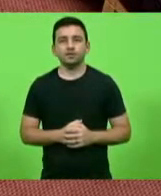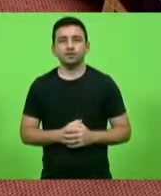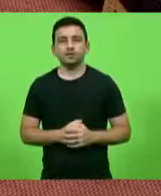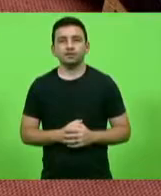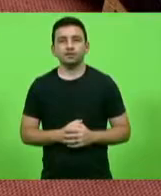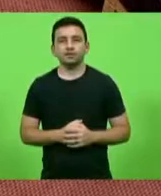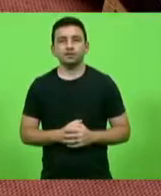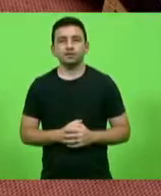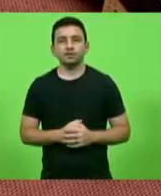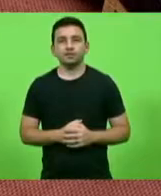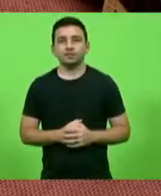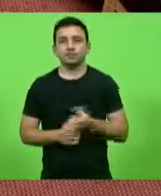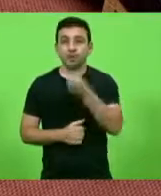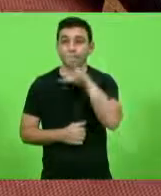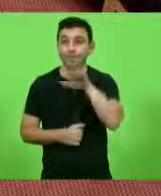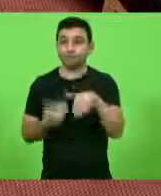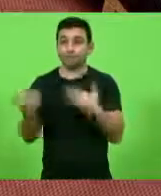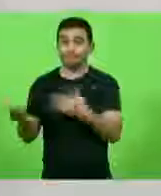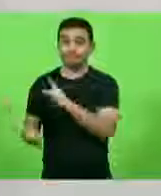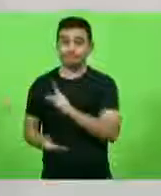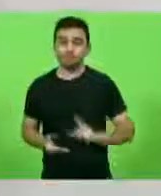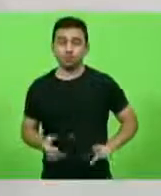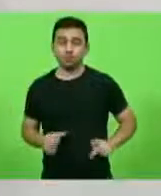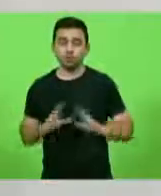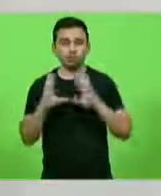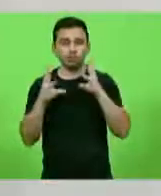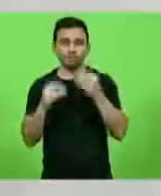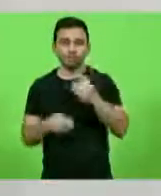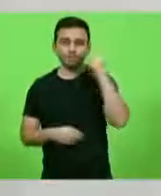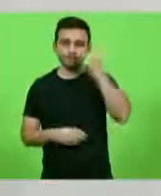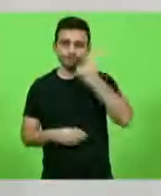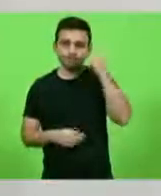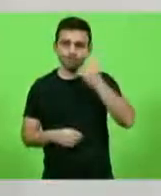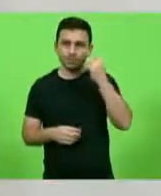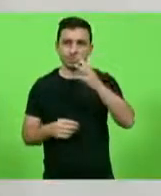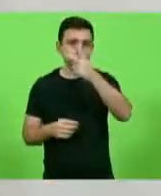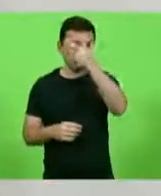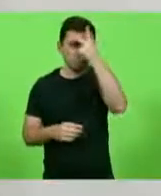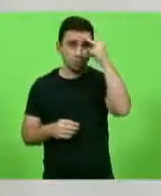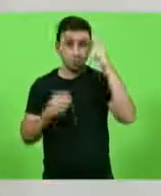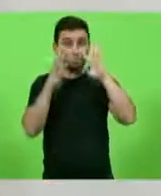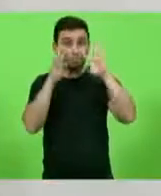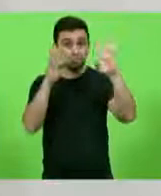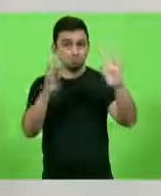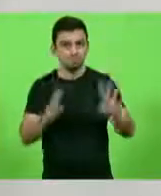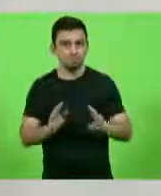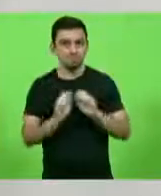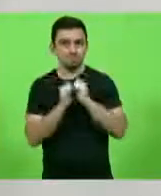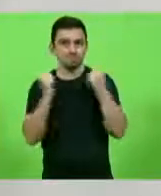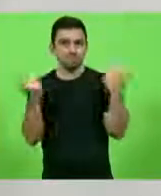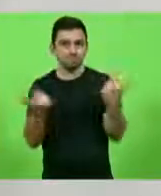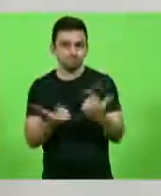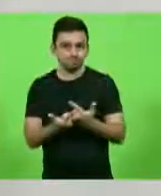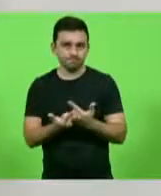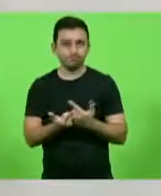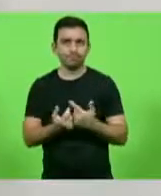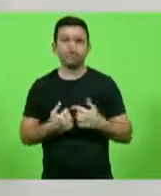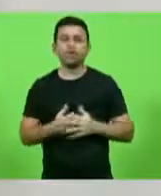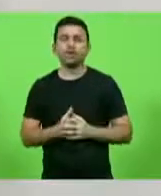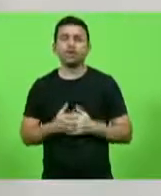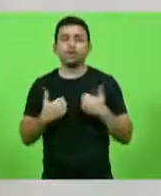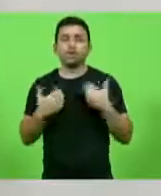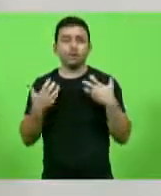Boa tarde, senhor presidente, senhoras e senhores deputados, as pessoas que nos ouvem na Alesc. Eu queria, do alto da